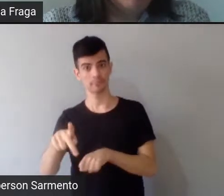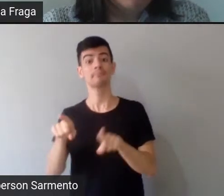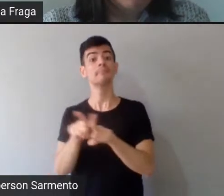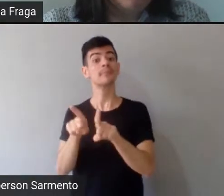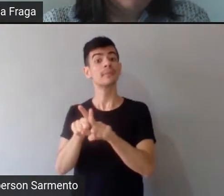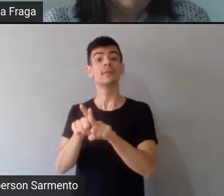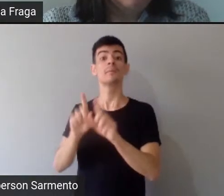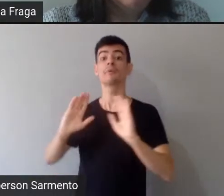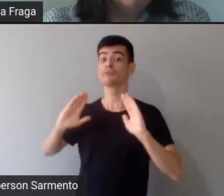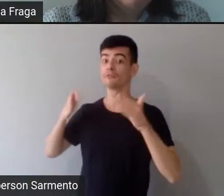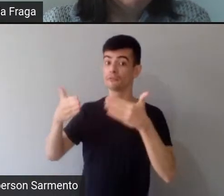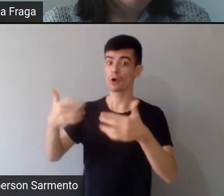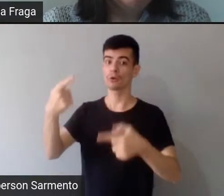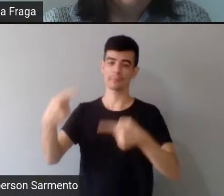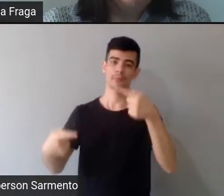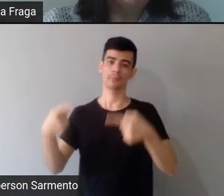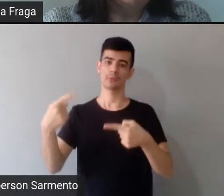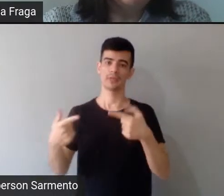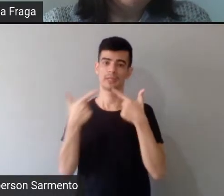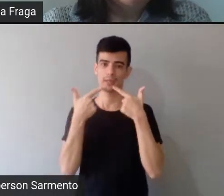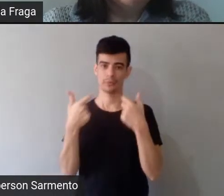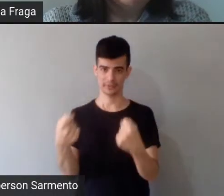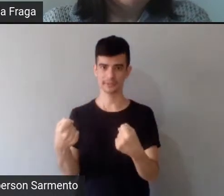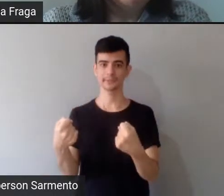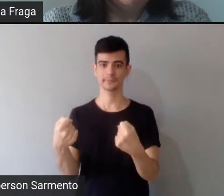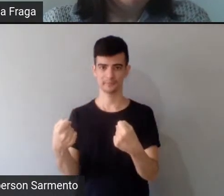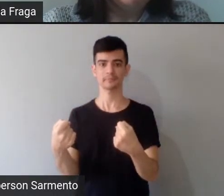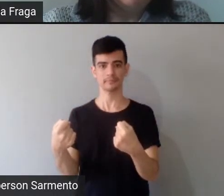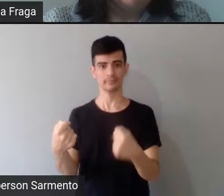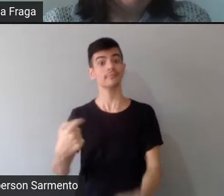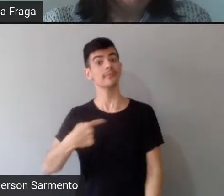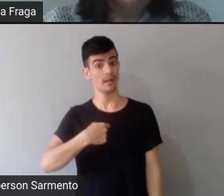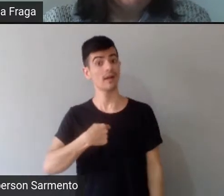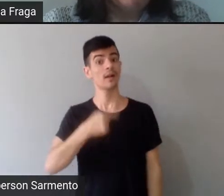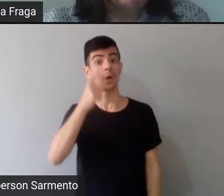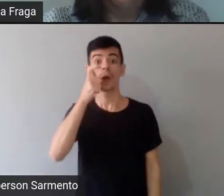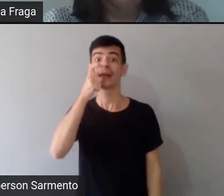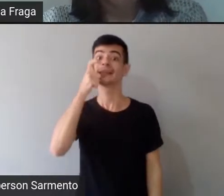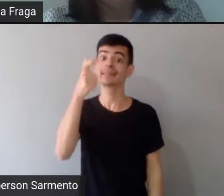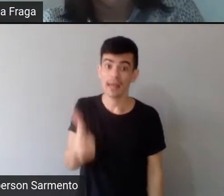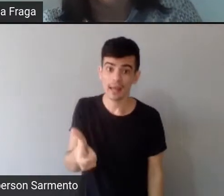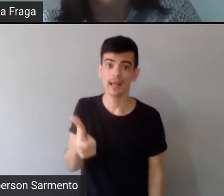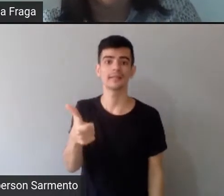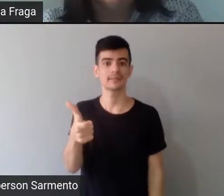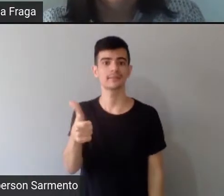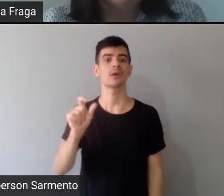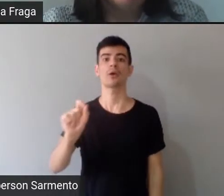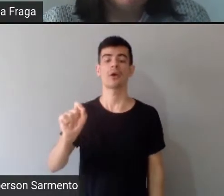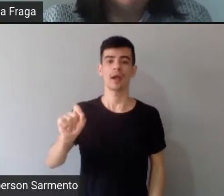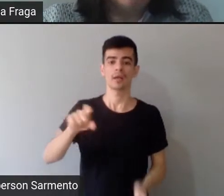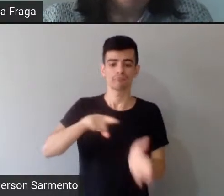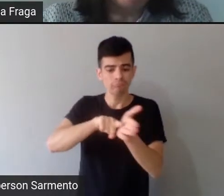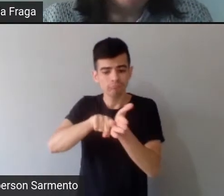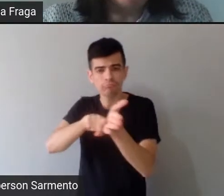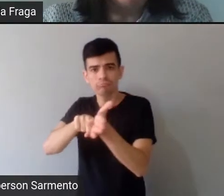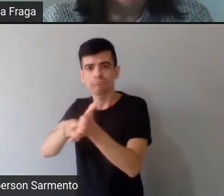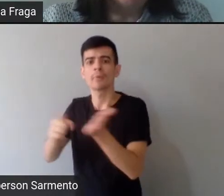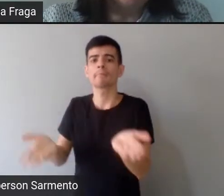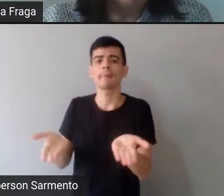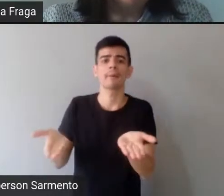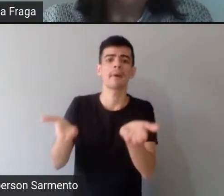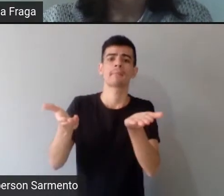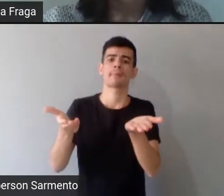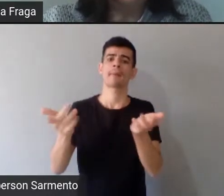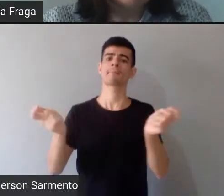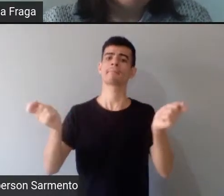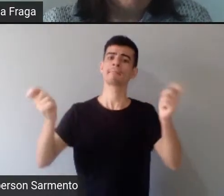linguísticas. Então, me interessa, né, é, colaborar no que for possível para que